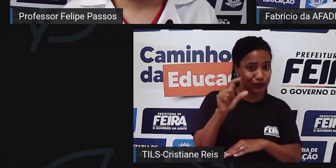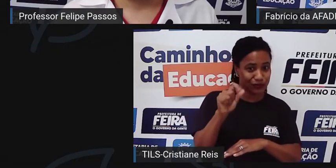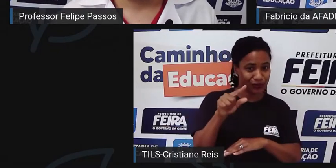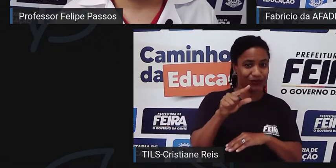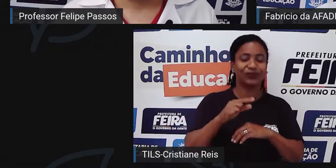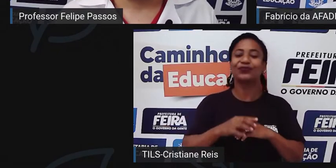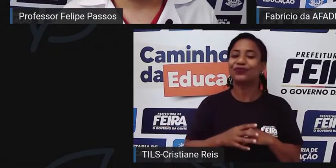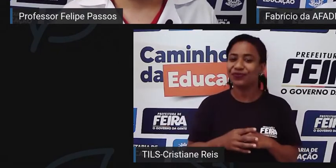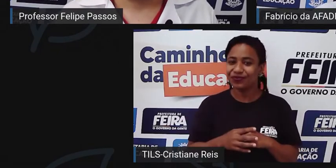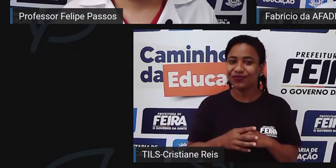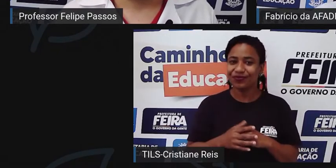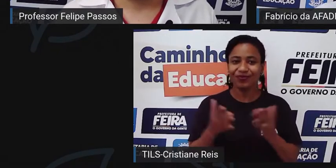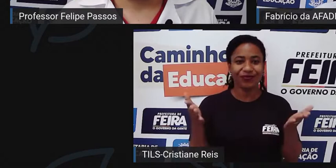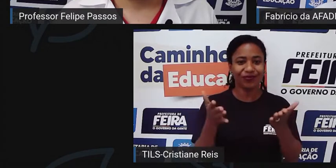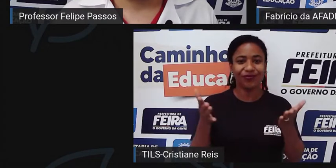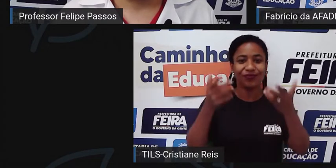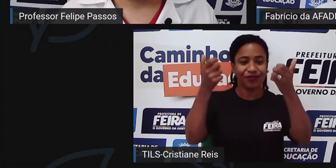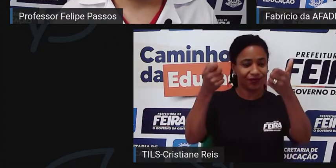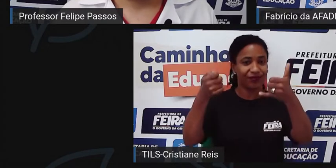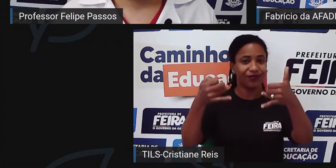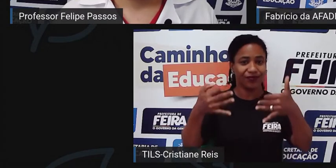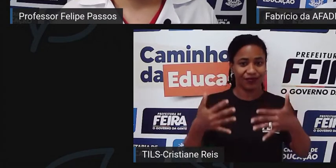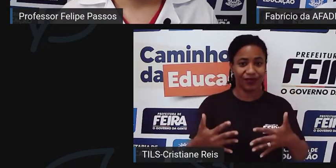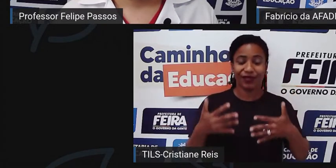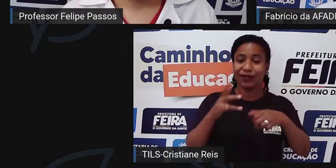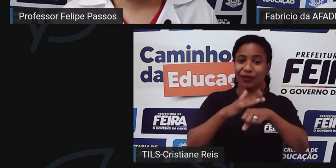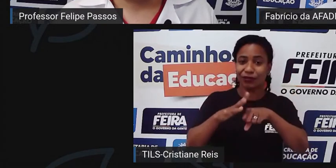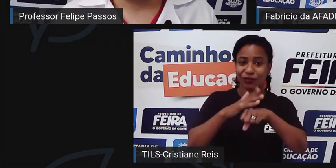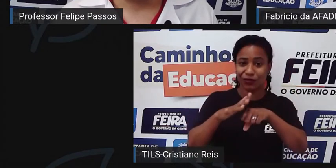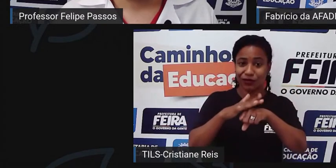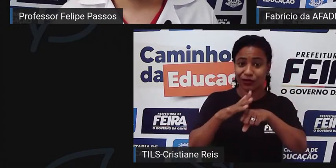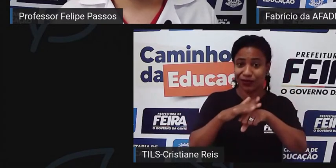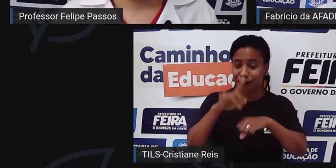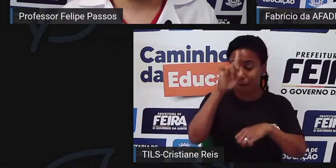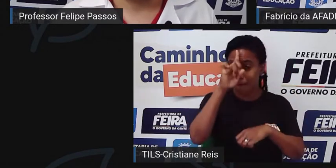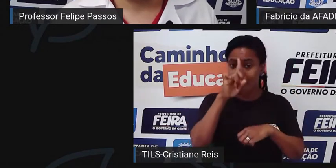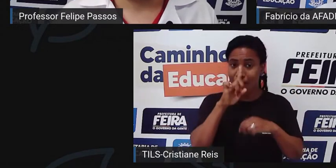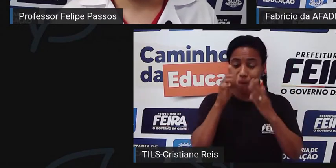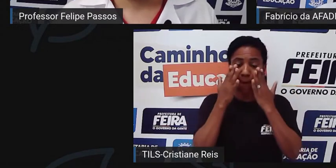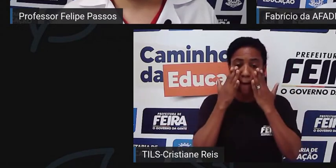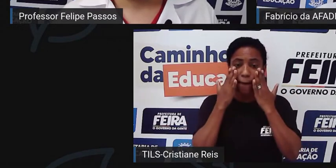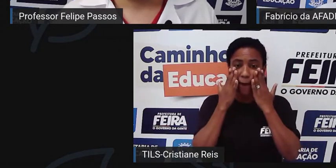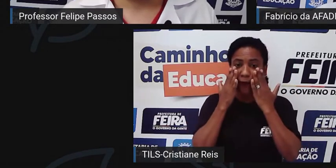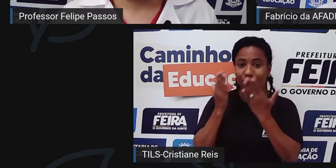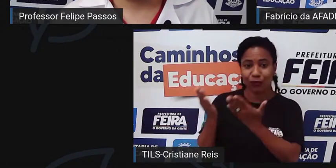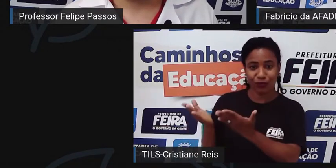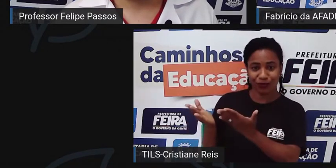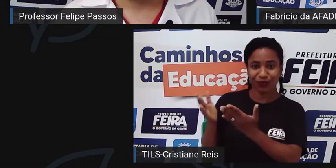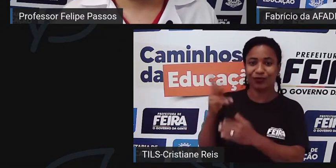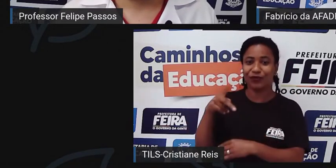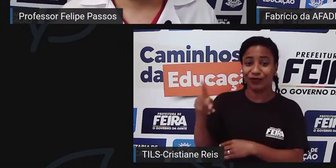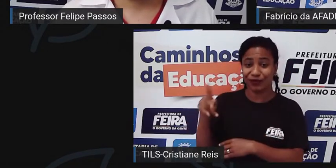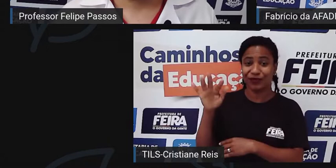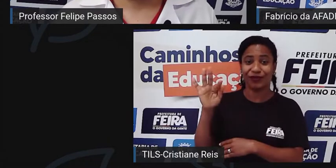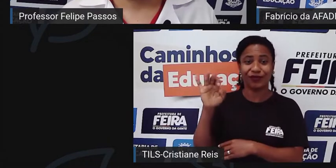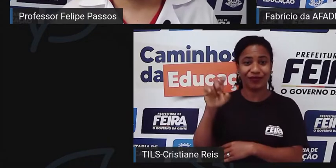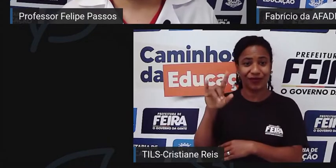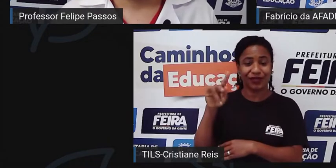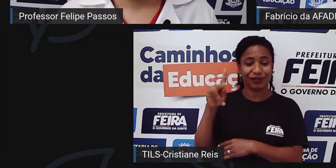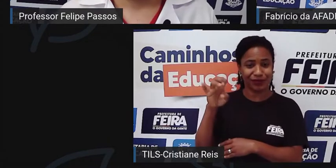aqui para falar um pouco sobre a doença falciforme. Como o Felipe já falou, tentar trazer,